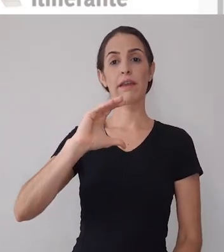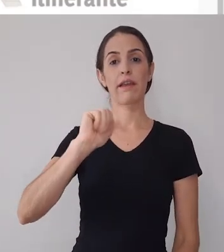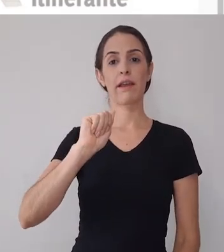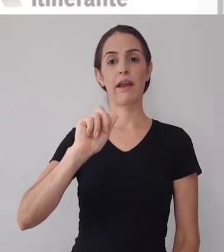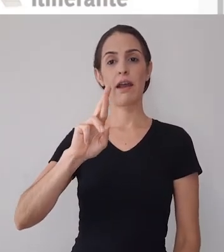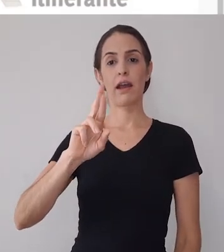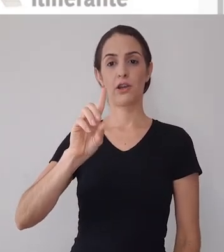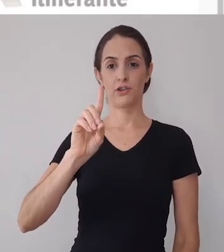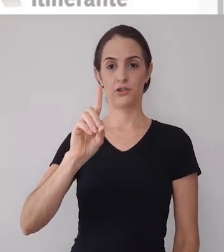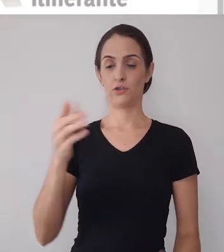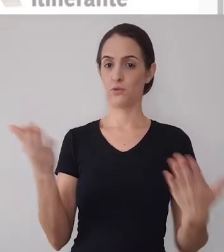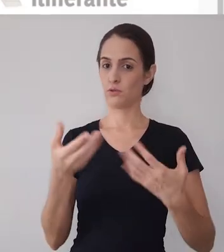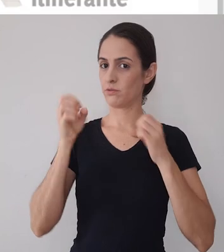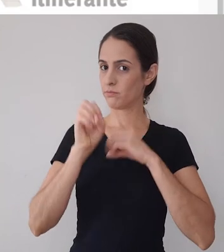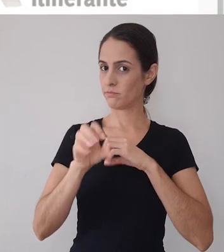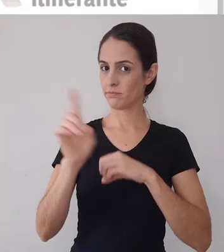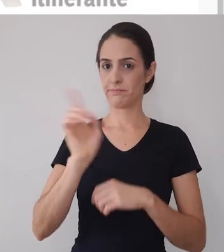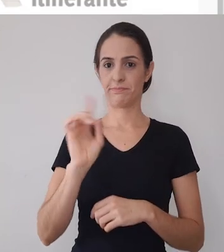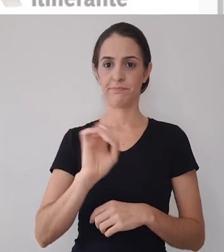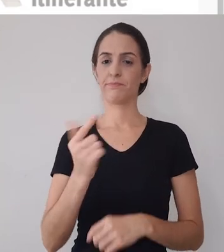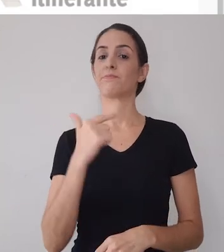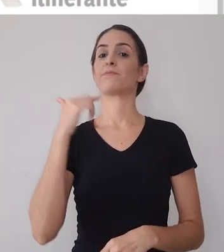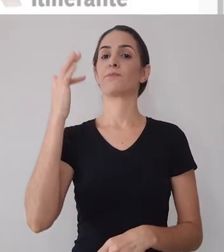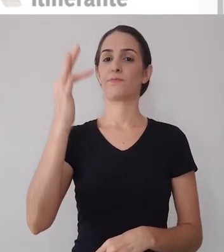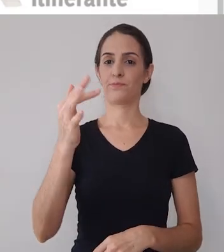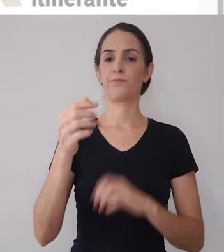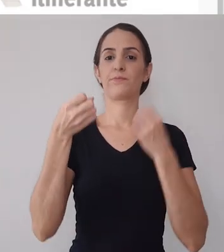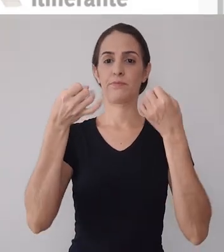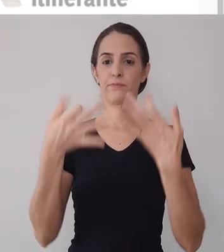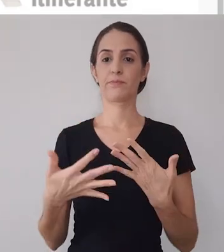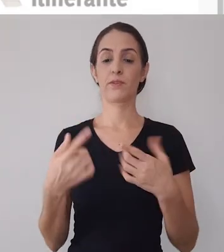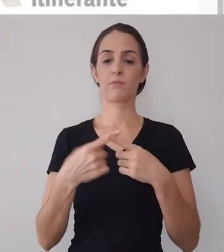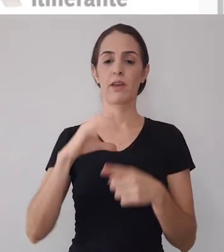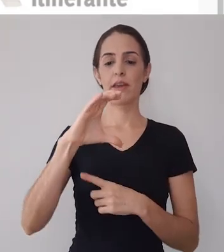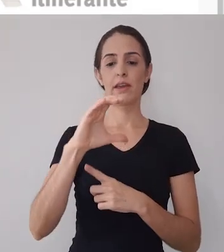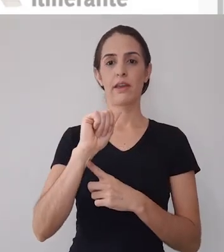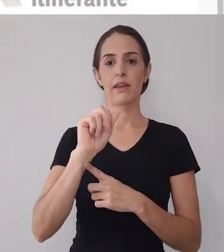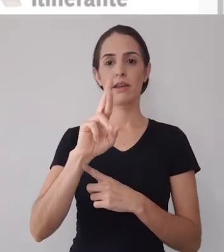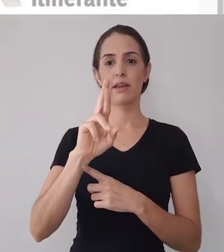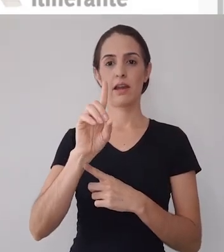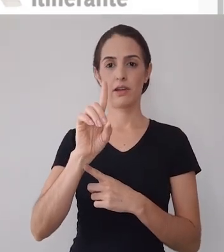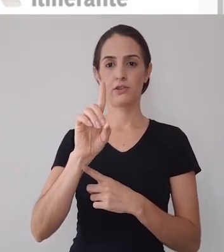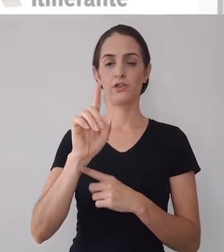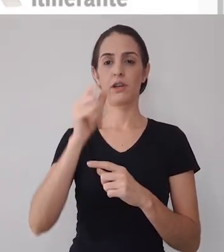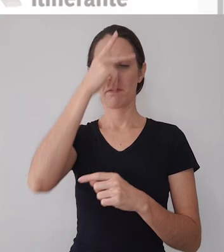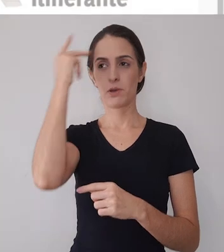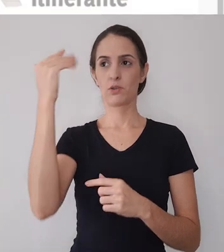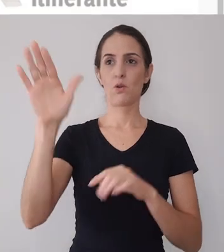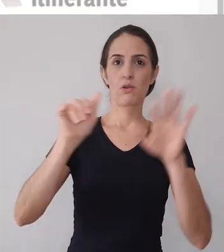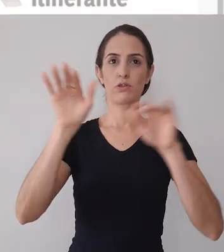final do vídeo nós não vamos trabalhar eles nesse tutorial tá certo que eles são basicamente formas de engajamento